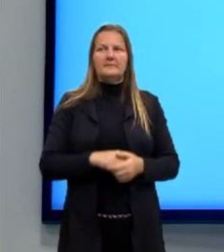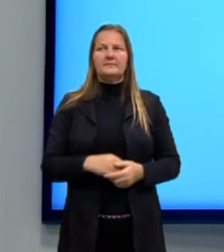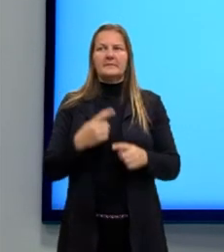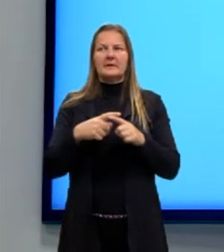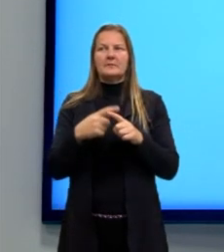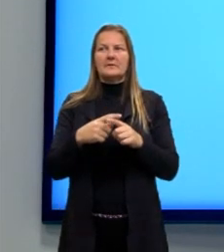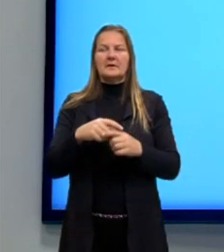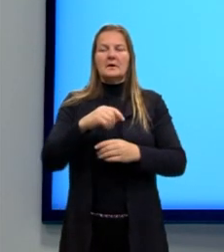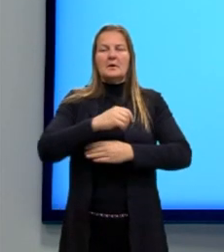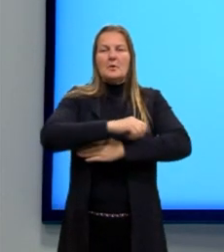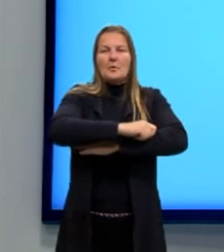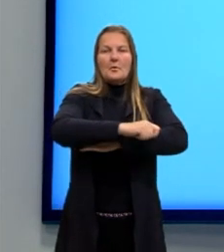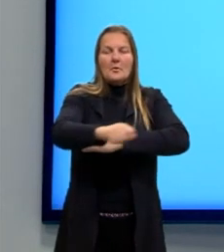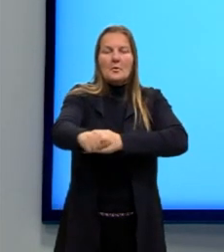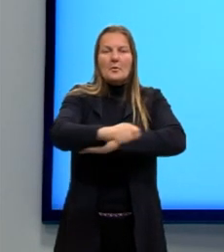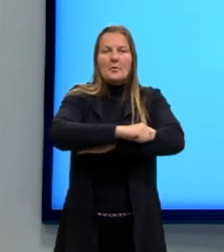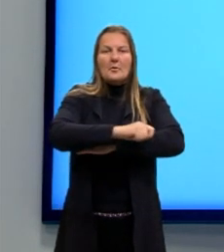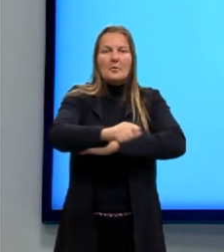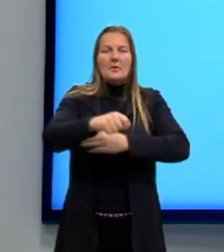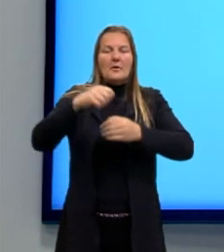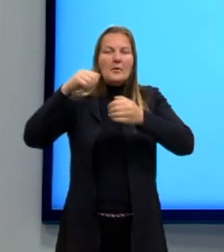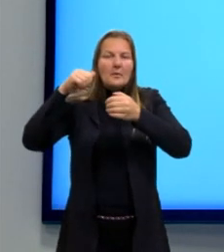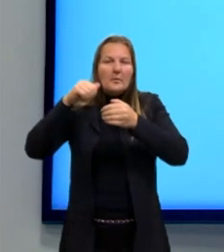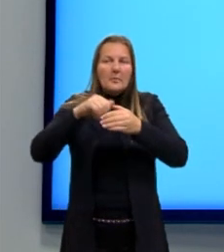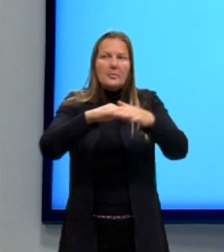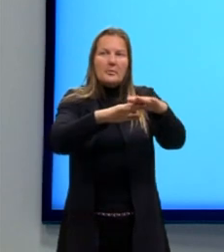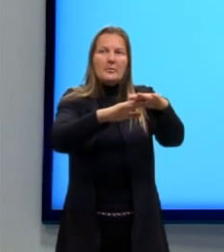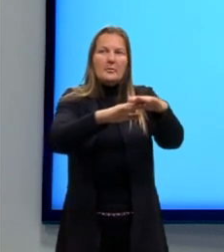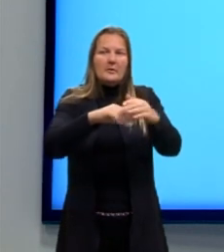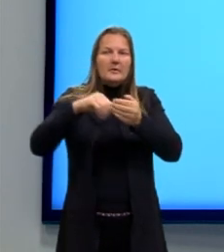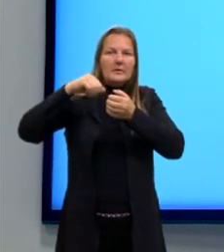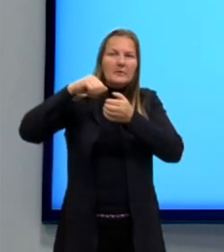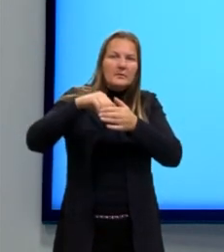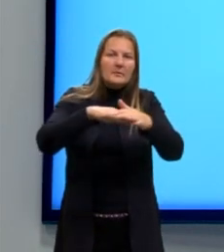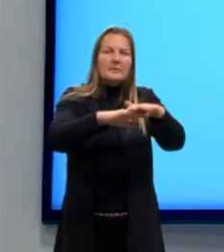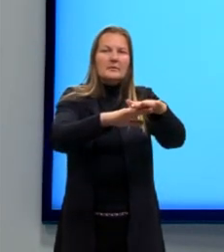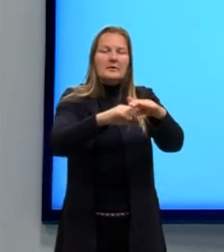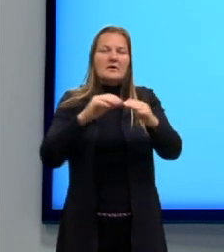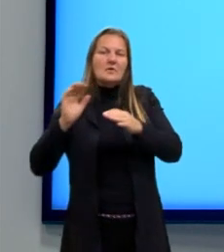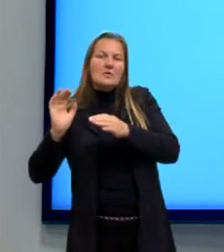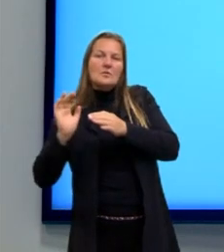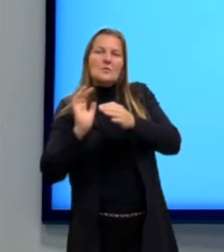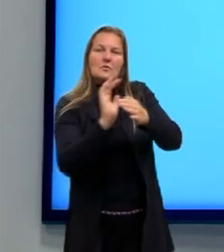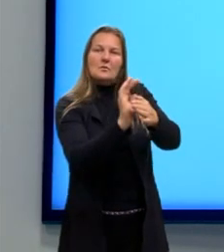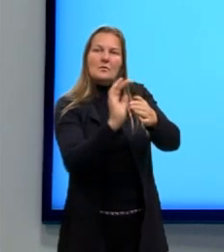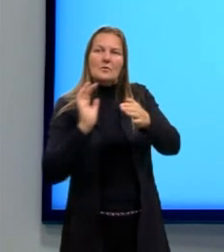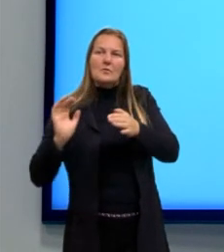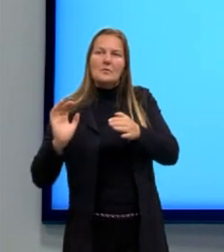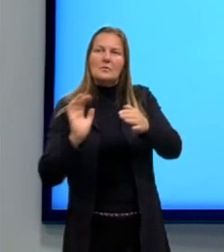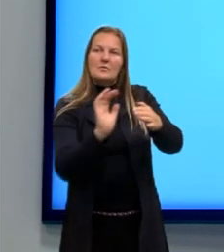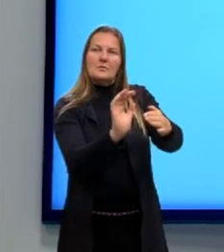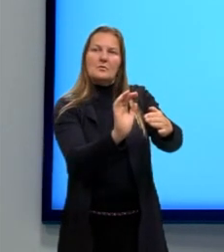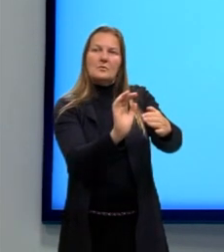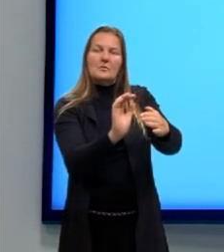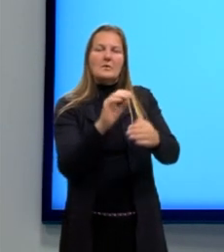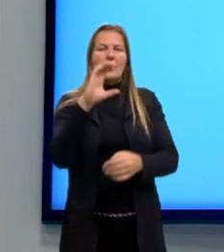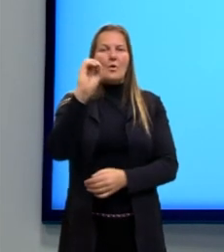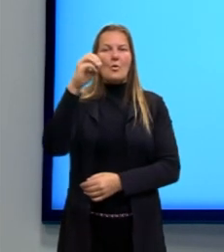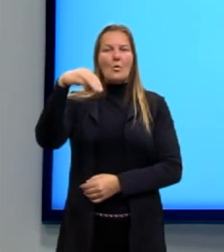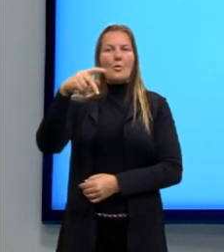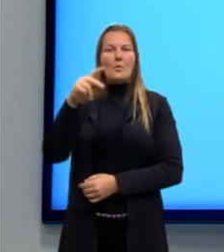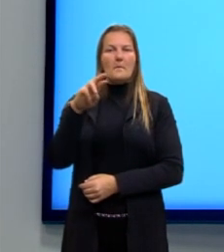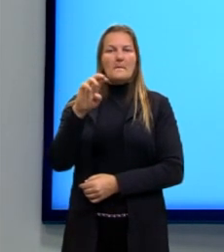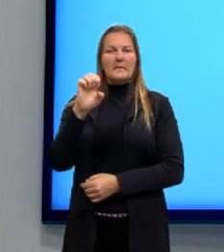que foi empurrando as moléculas. Então, aqui é como se acontecesse uma compressão de uma forma